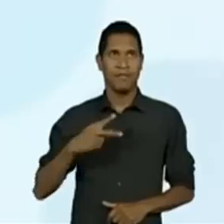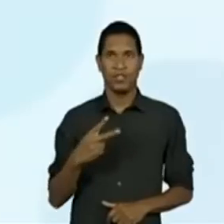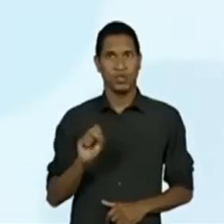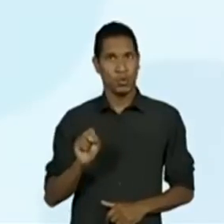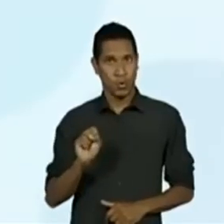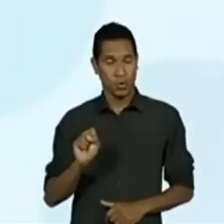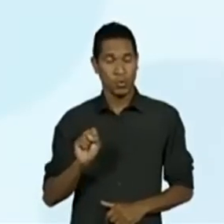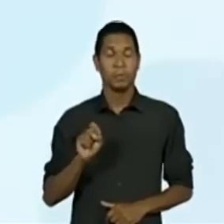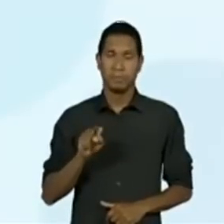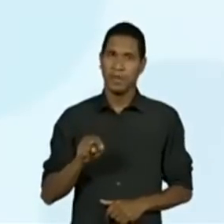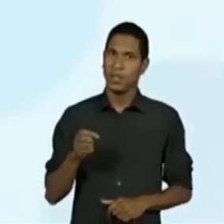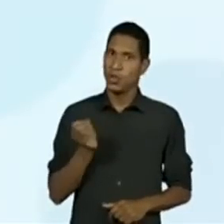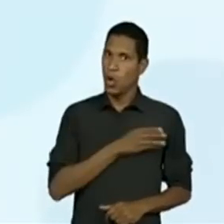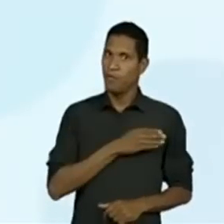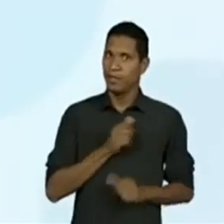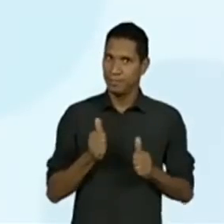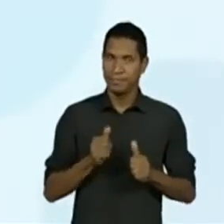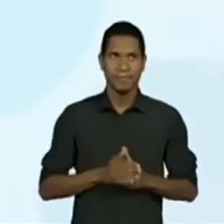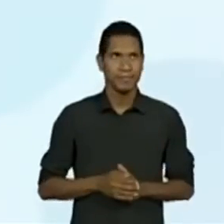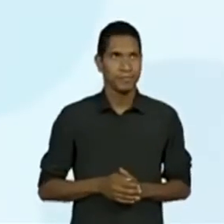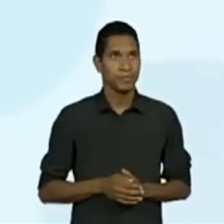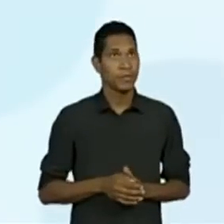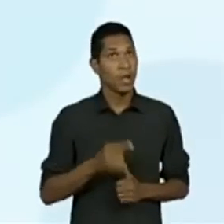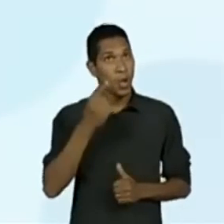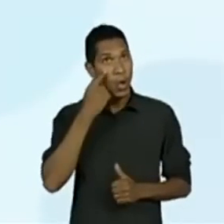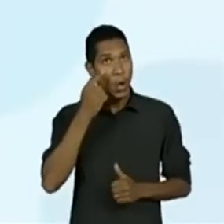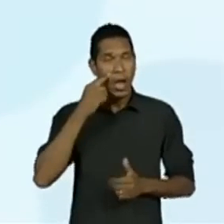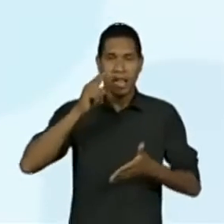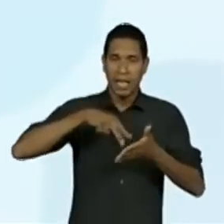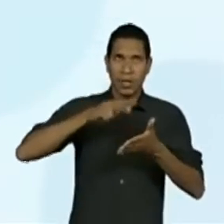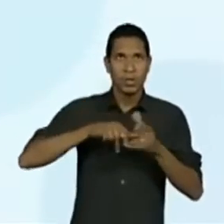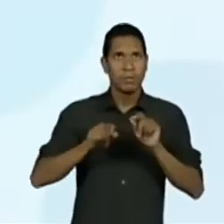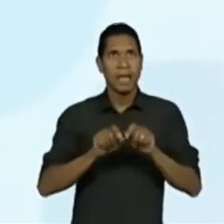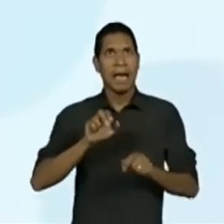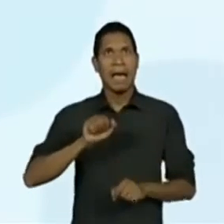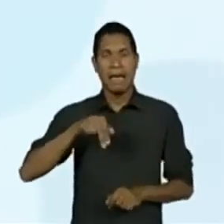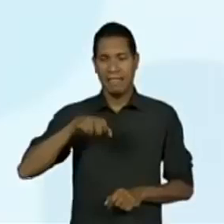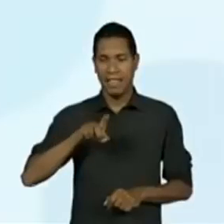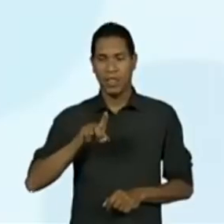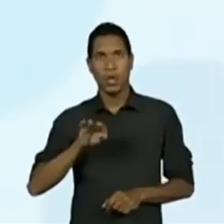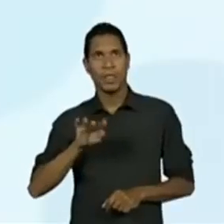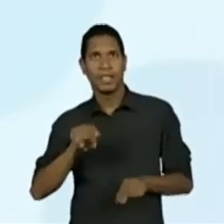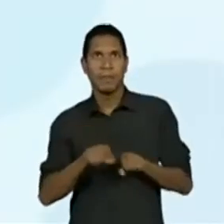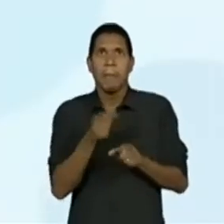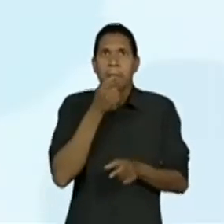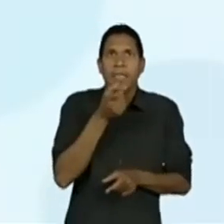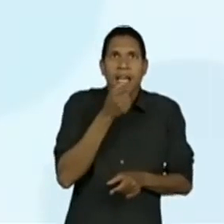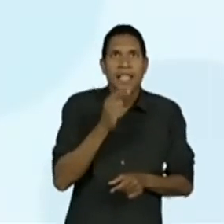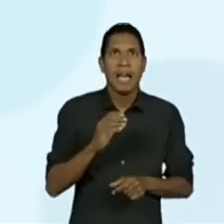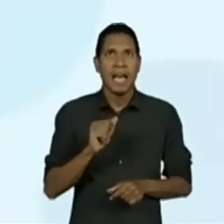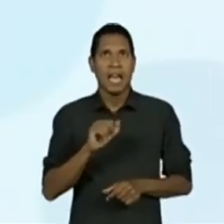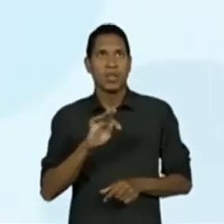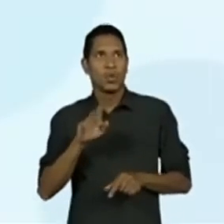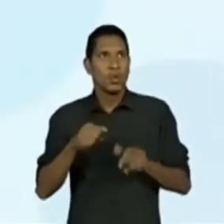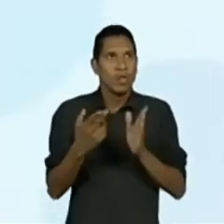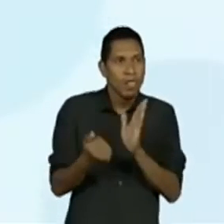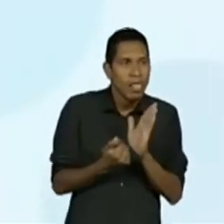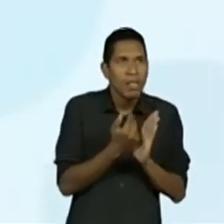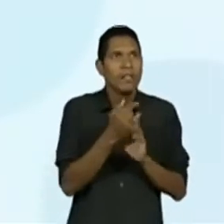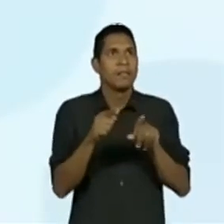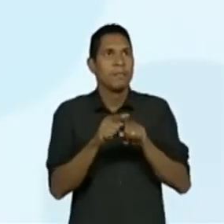EF05LP28, essa é nova. Observar na leitura de anedotas, piadas, cartuns, poemas,